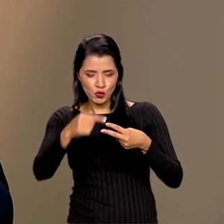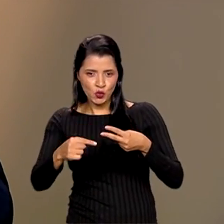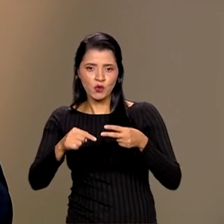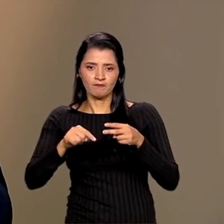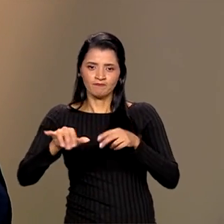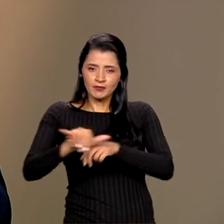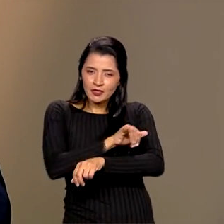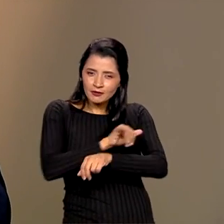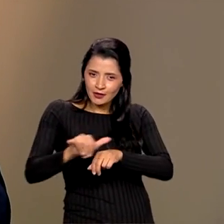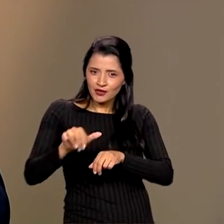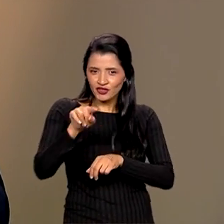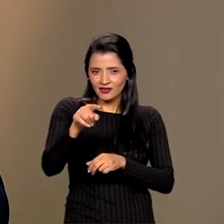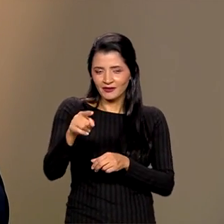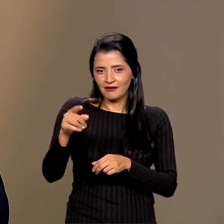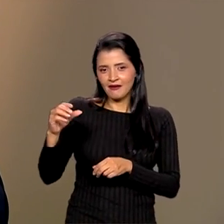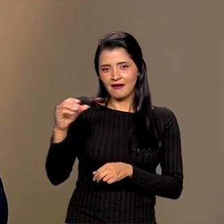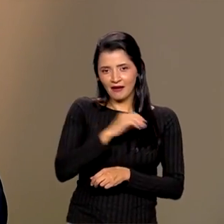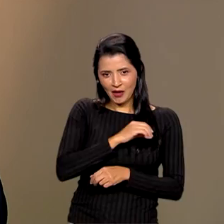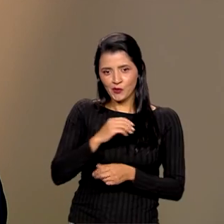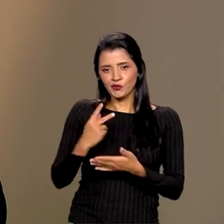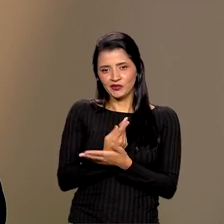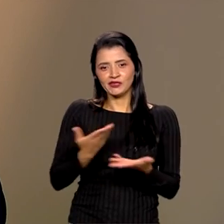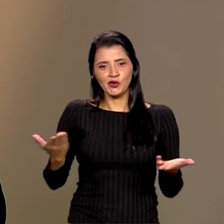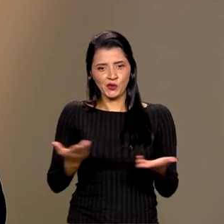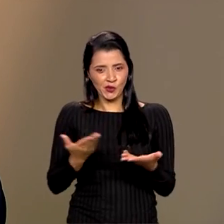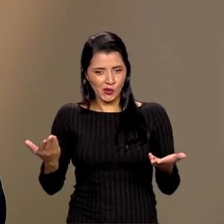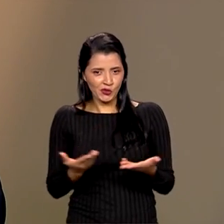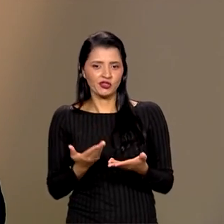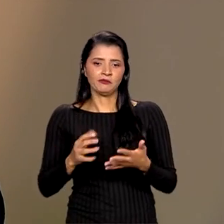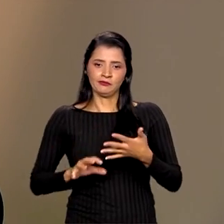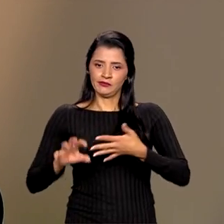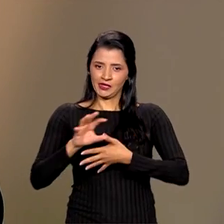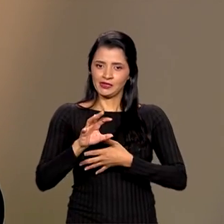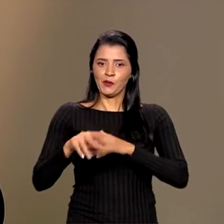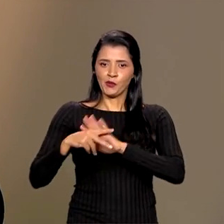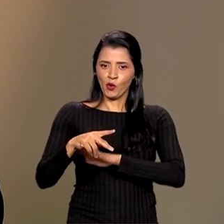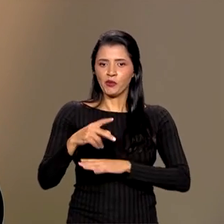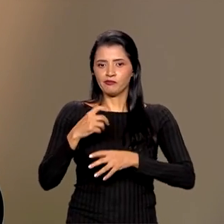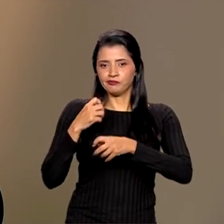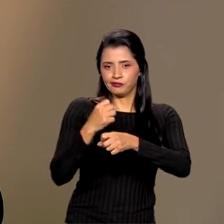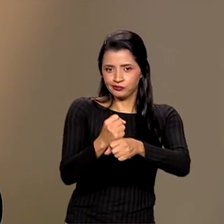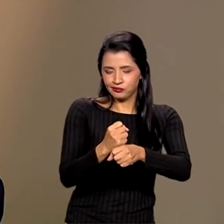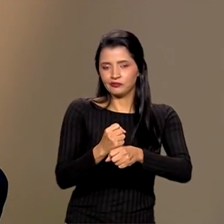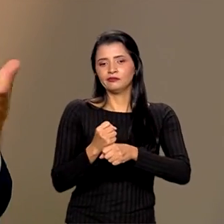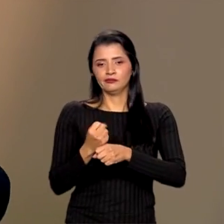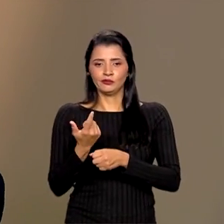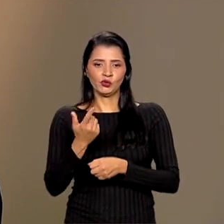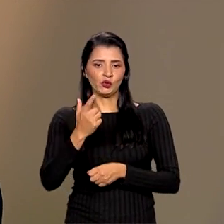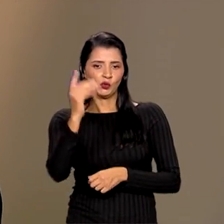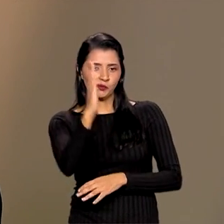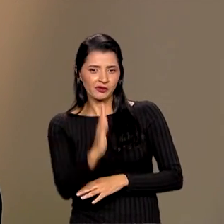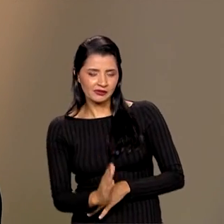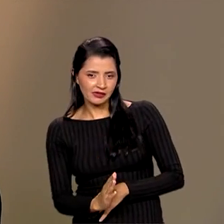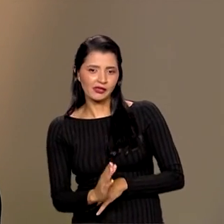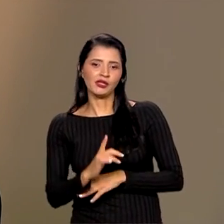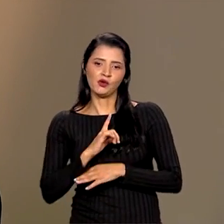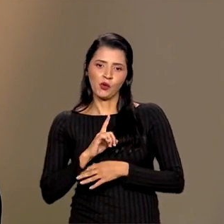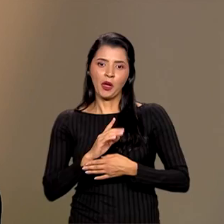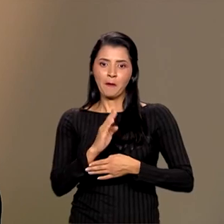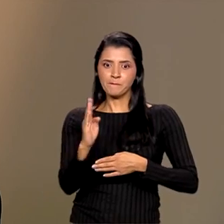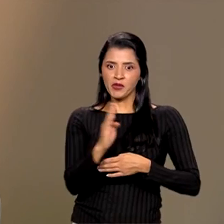atos que tiveram hoje, que foi essa reclassificação do Brasil, do rei de confiança.